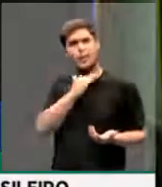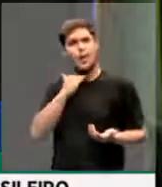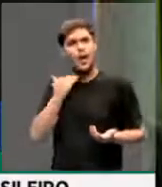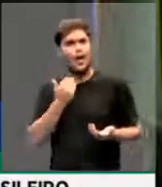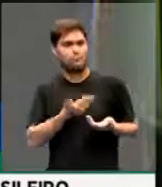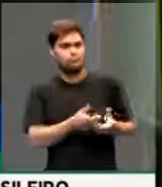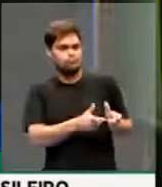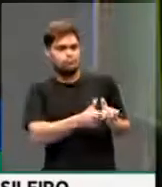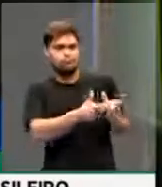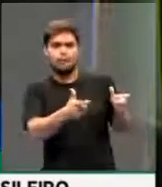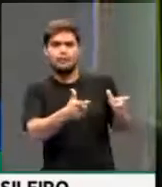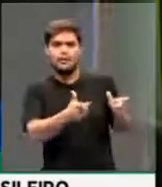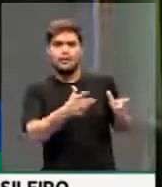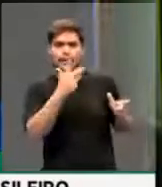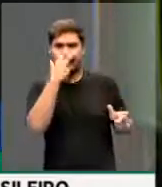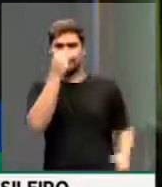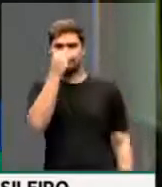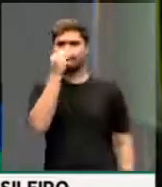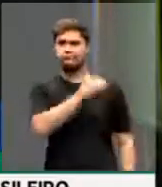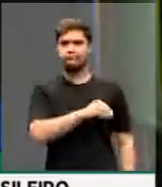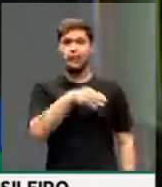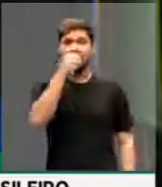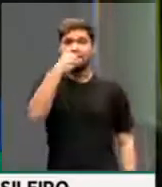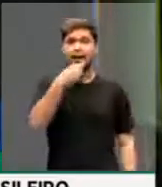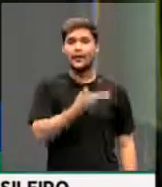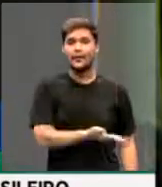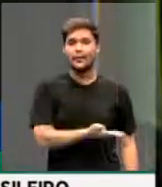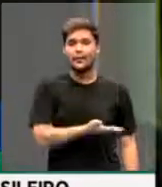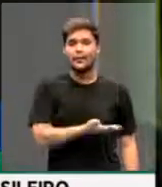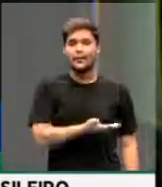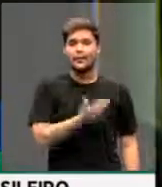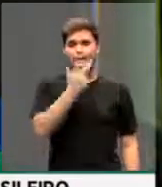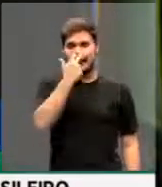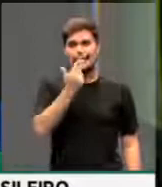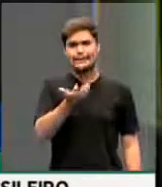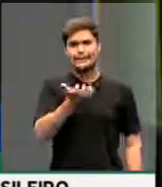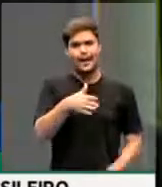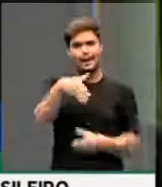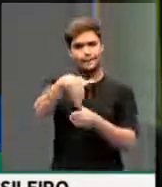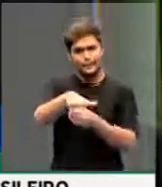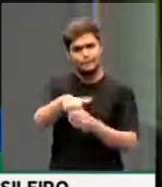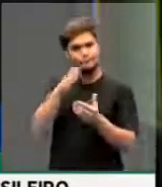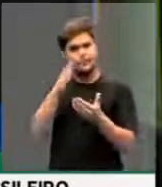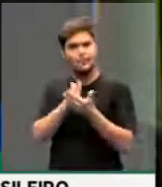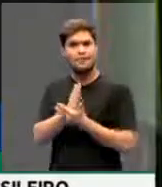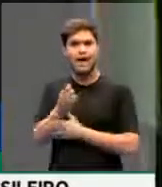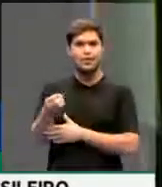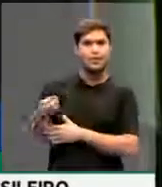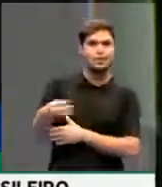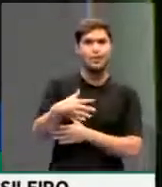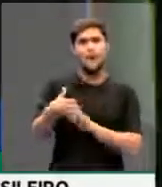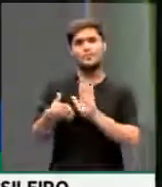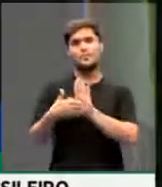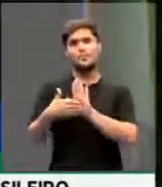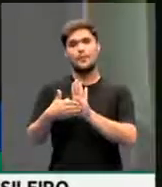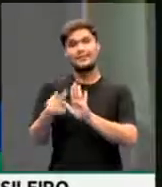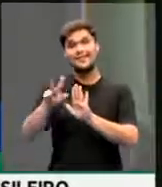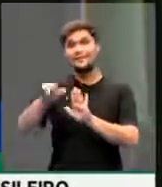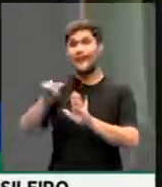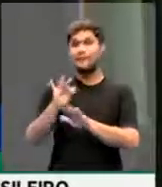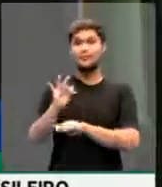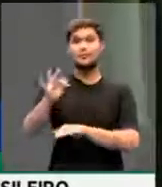fossem suficientes e fosse necessário aprovar mais uma medida que vai levar à morte de mais brasileiros.